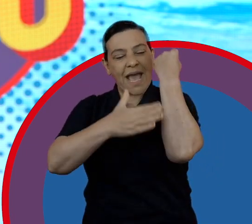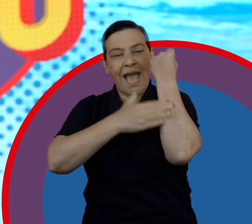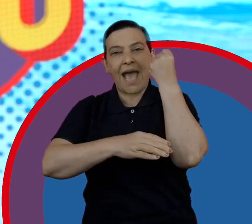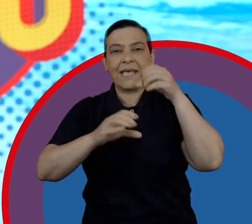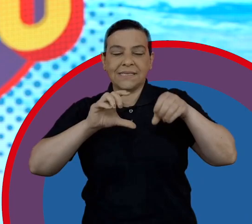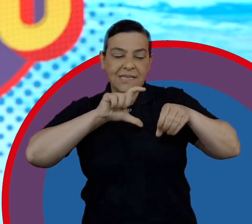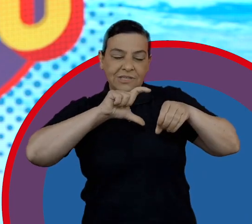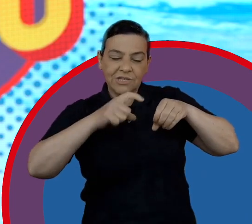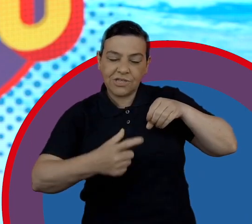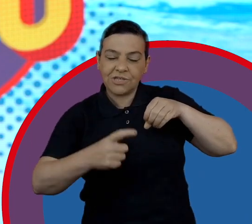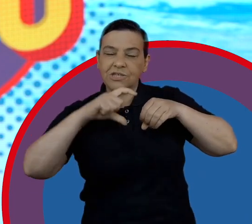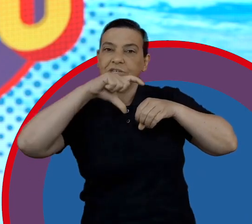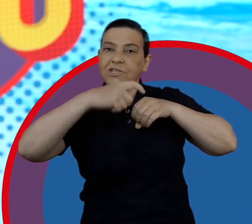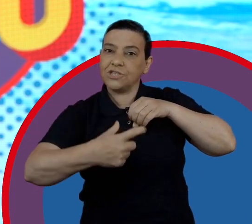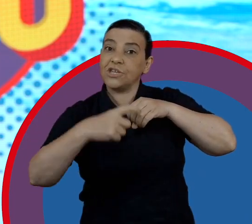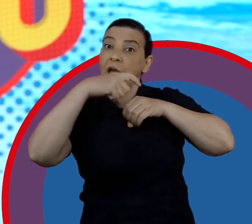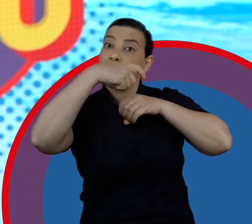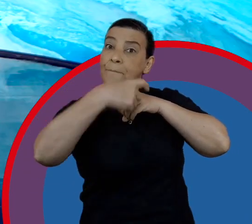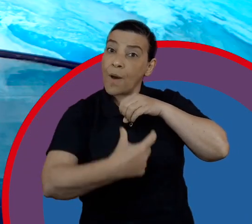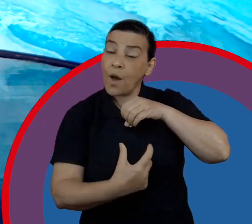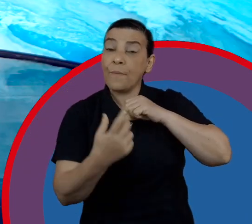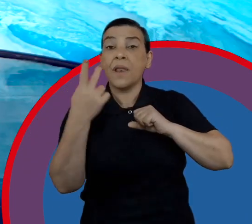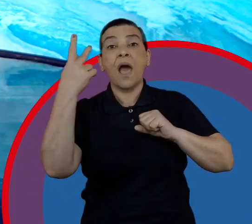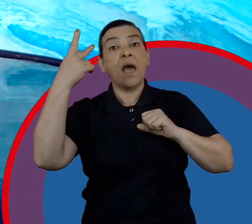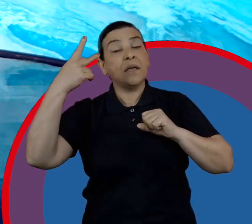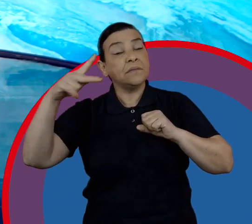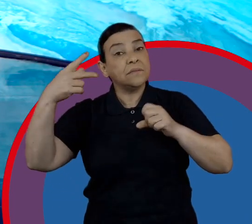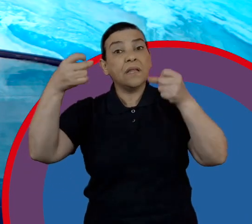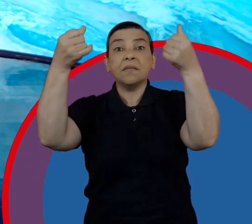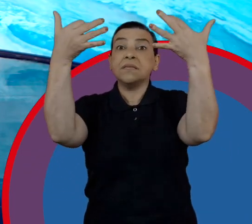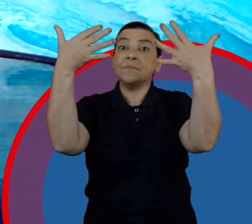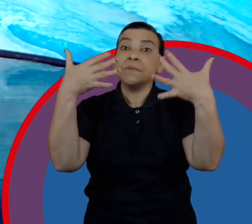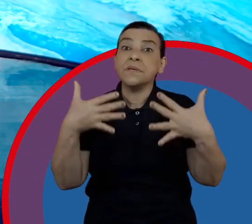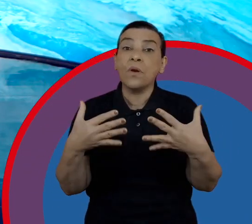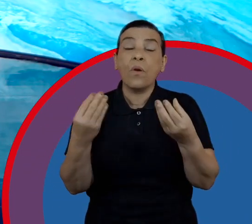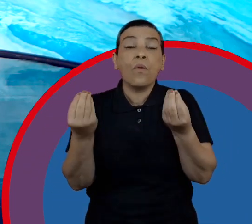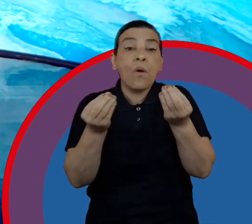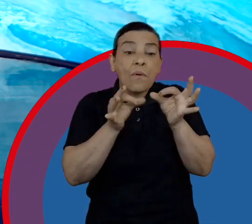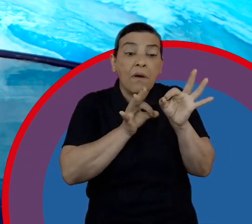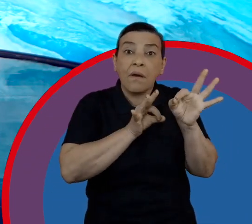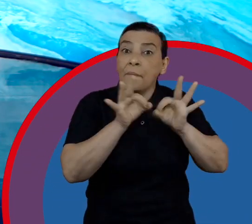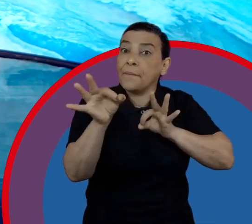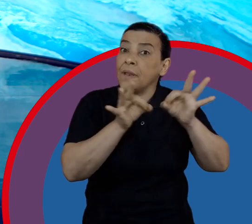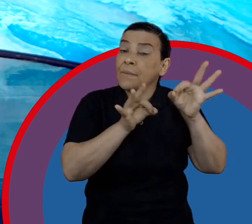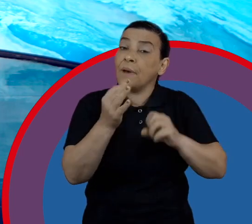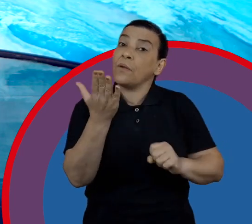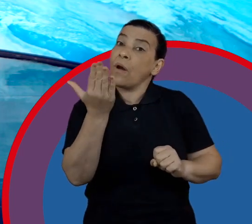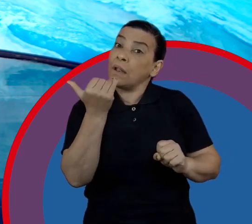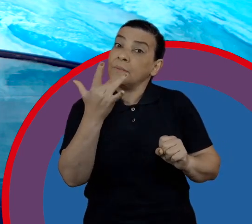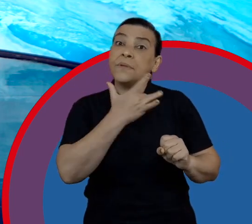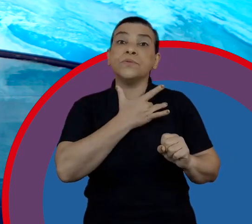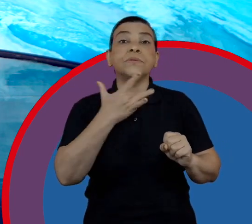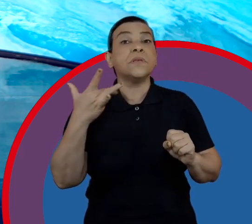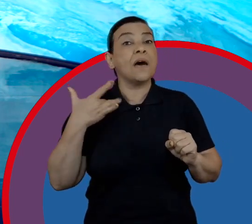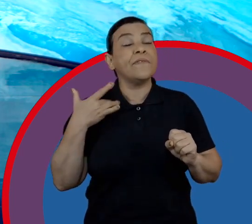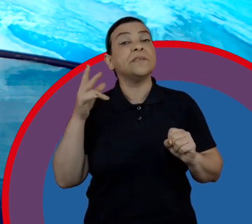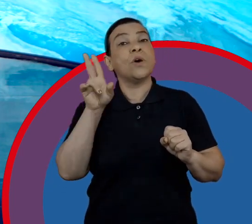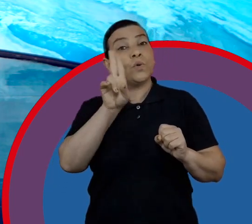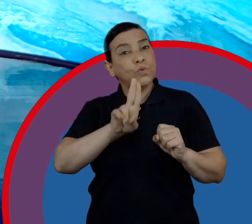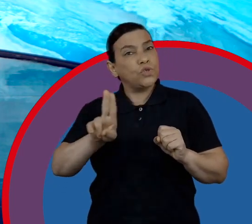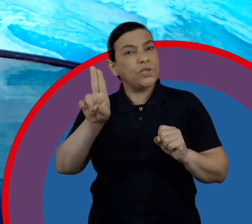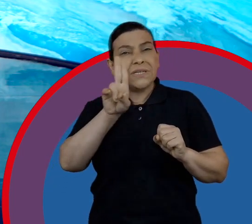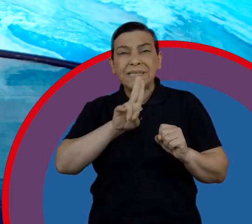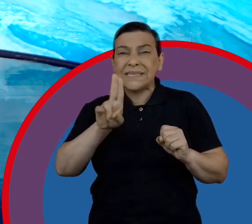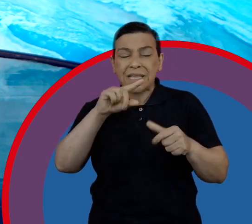a narrativa, trouxe a explicação de como produzir alimentos saudáveis utilizando integralmente os